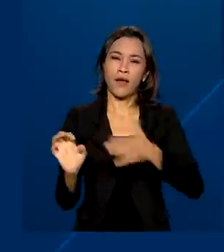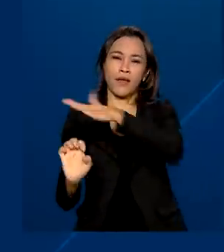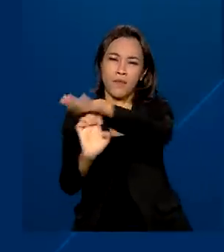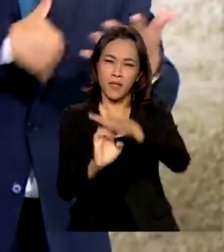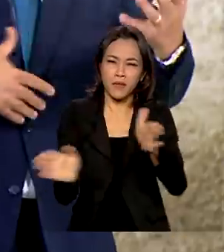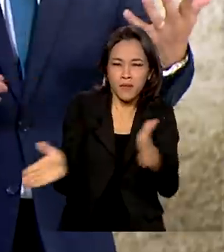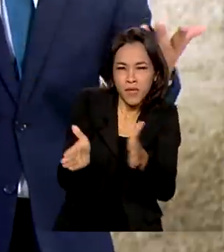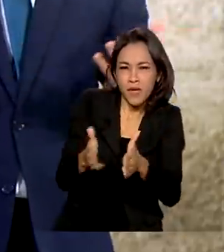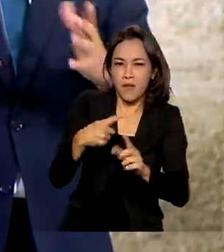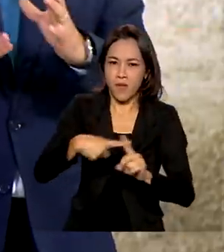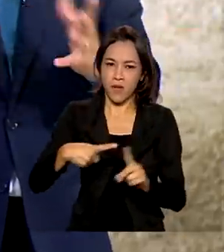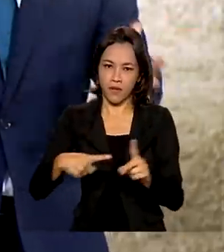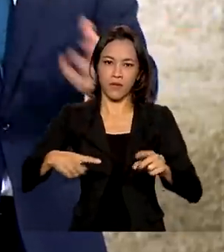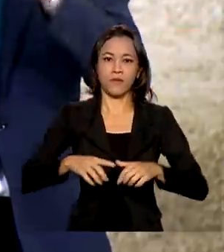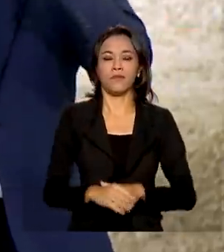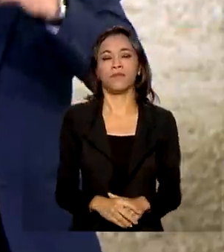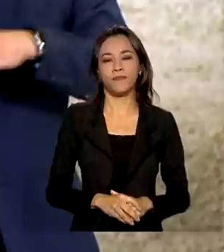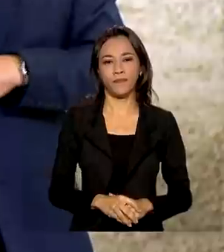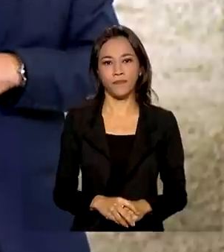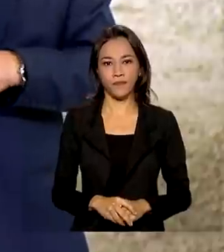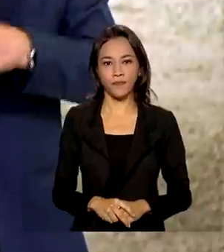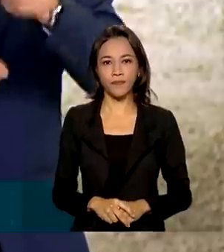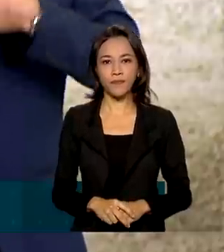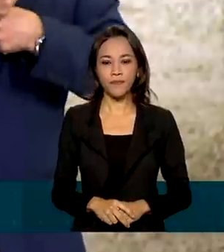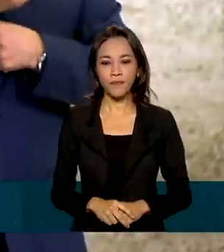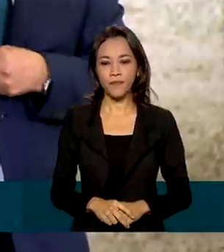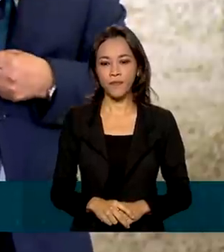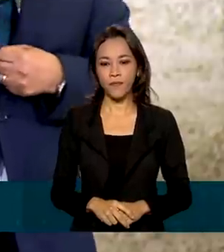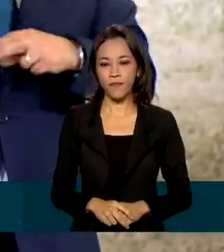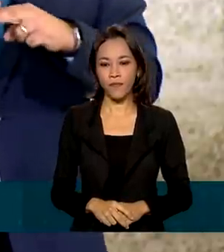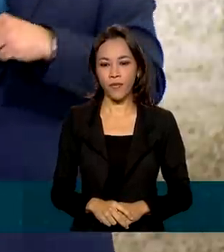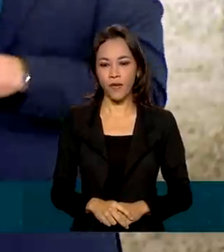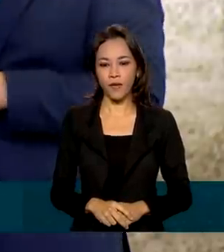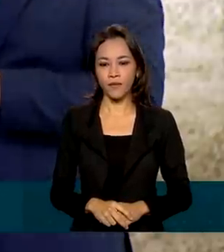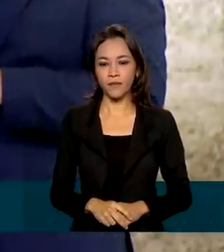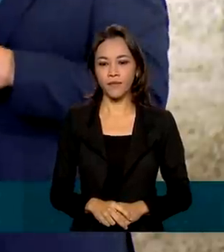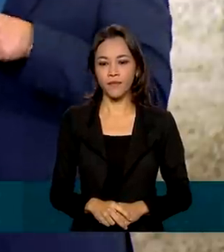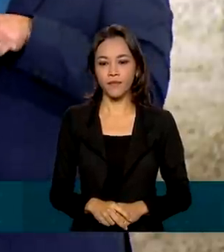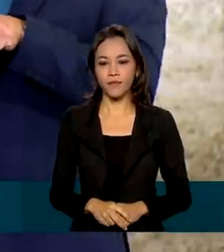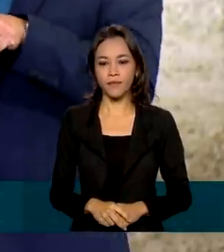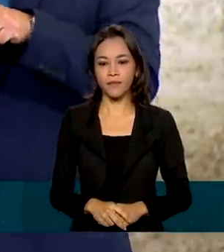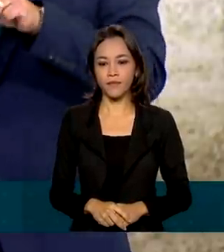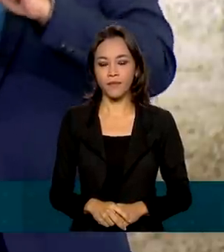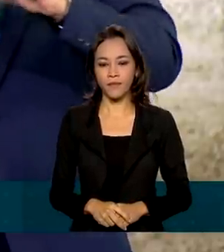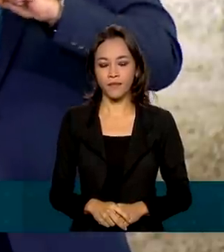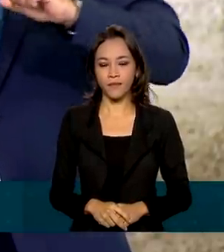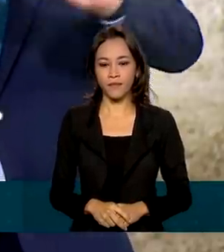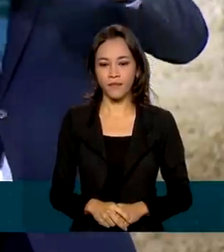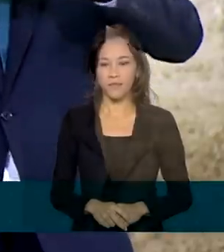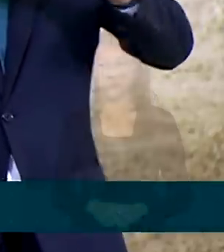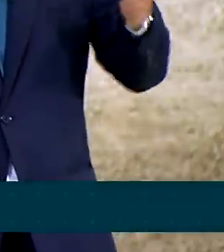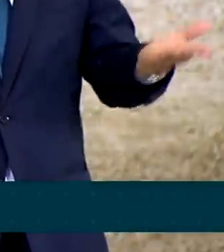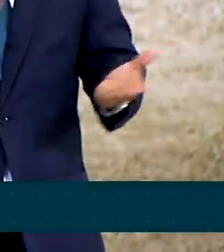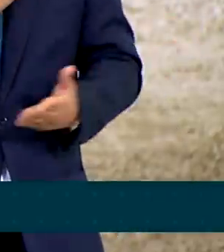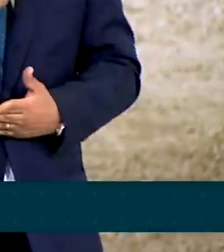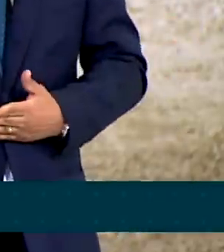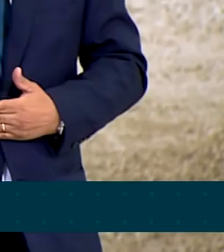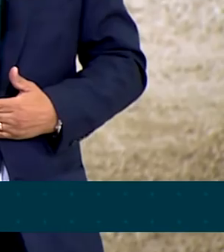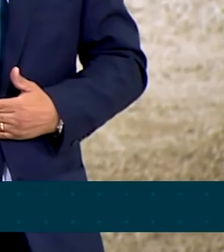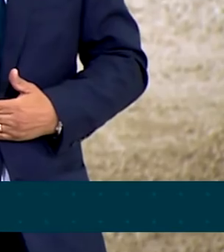produtores. A importância dessa parceria e dos recursos aqui hoje anunciados pelo Banco do Brasil